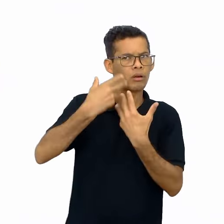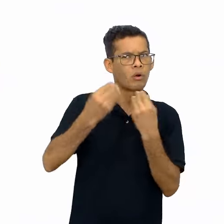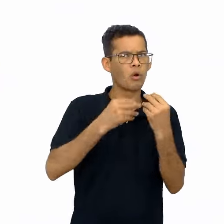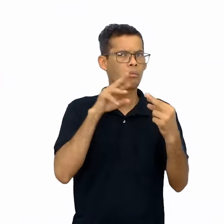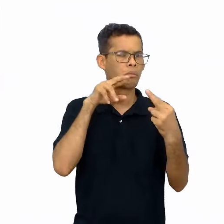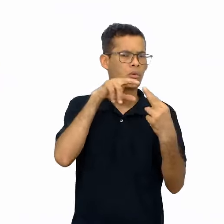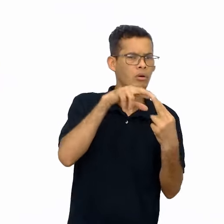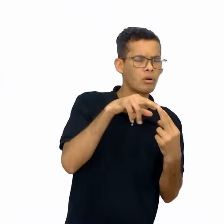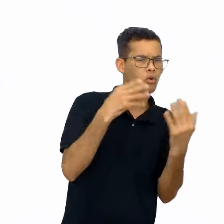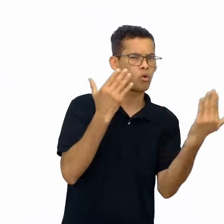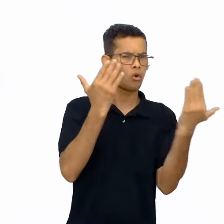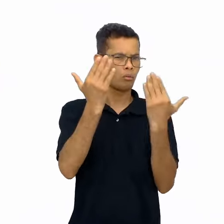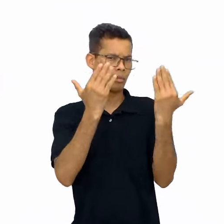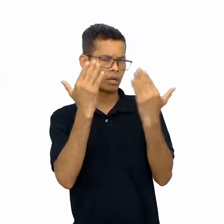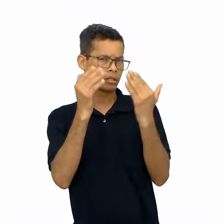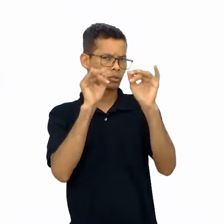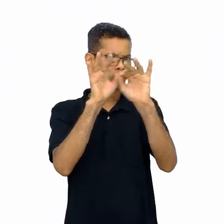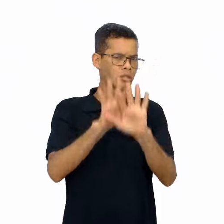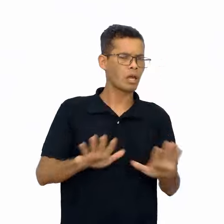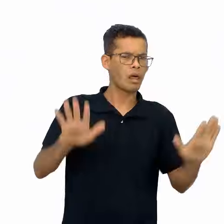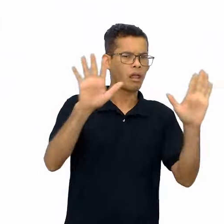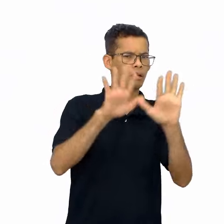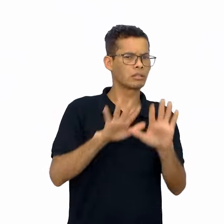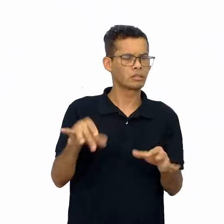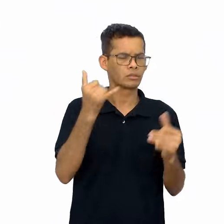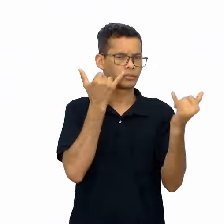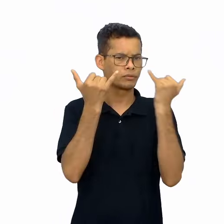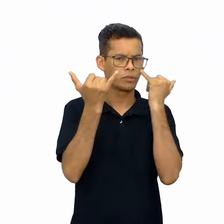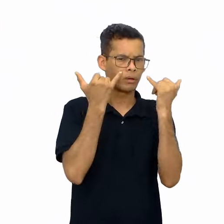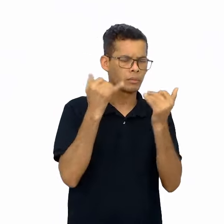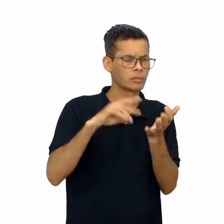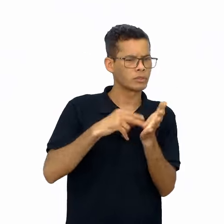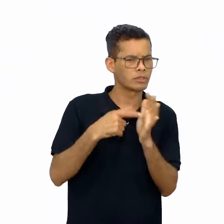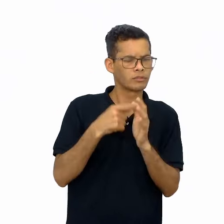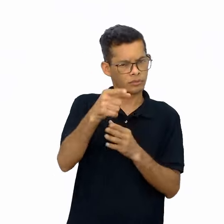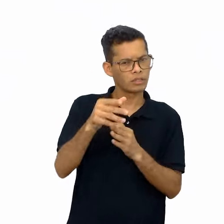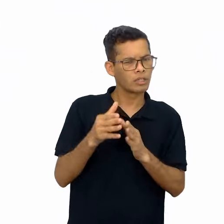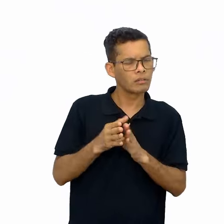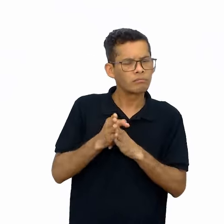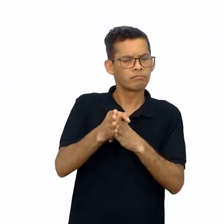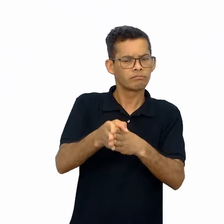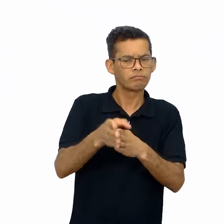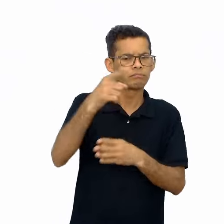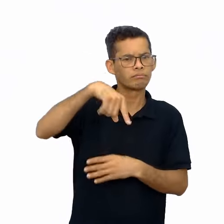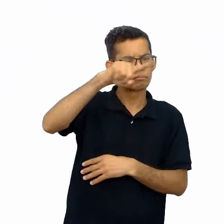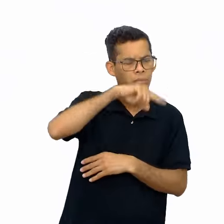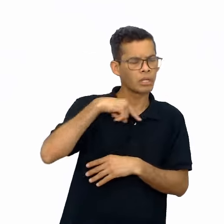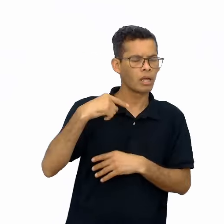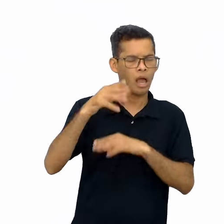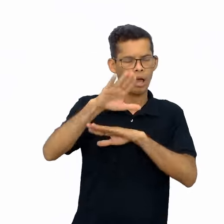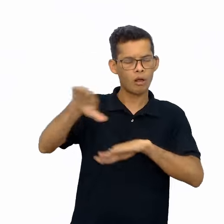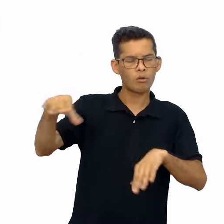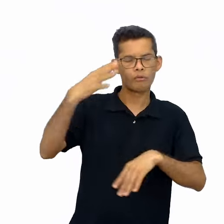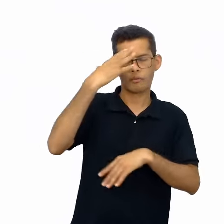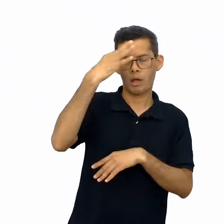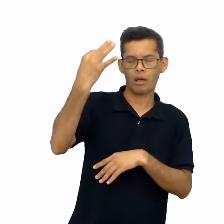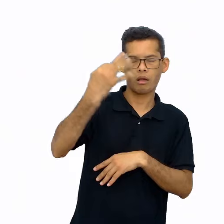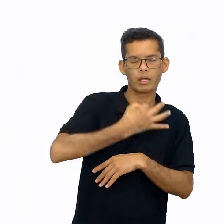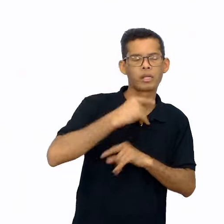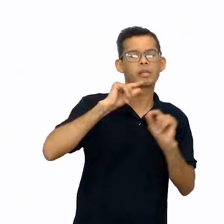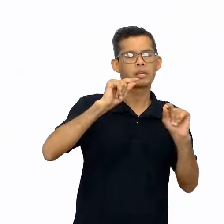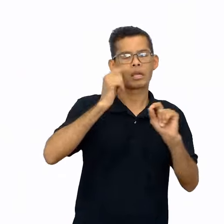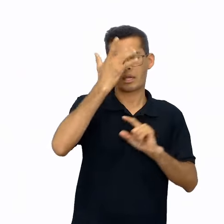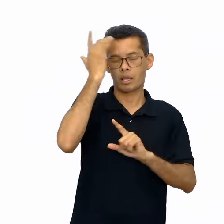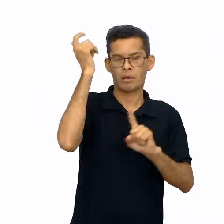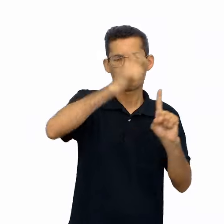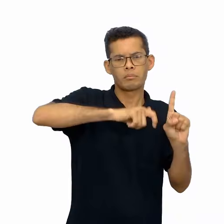comparação e generalização de informações, ou seja, uma mediação que promova a compreensão de quem são os personagens,